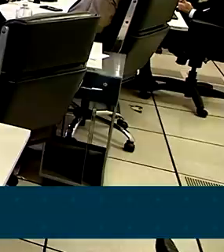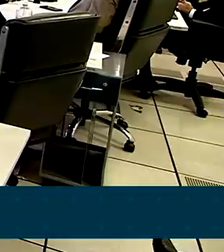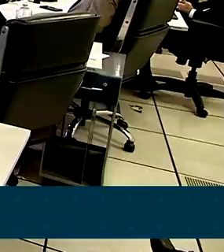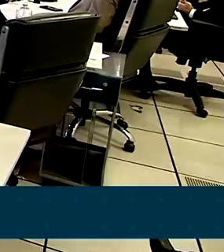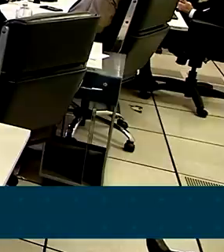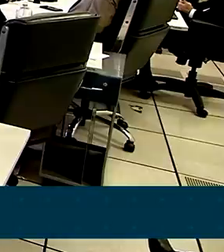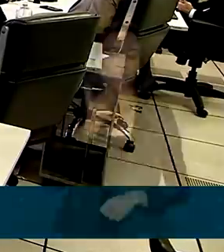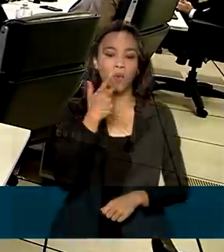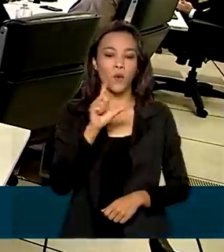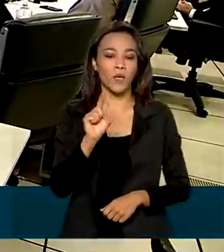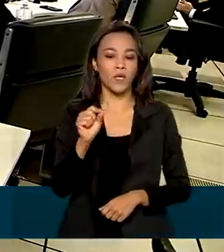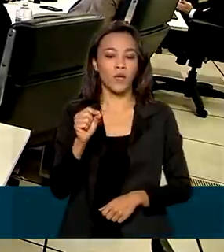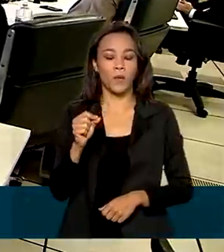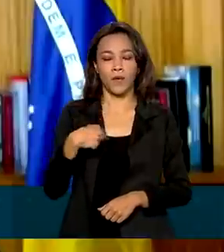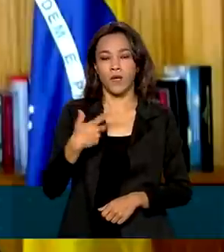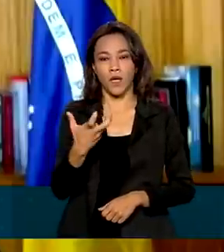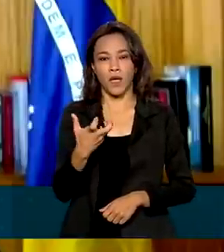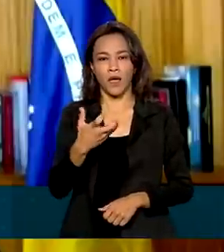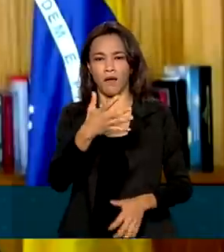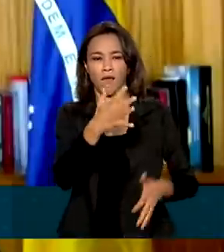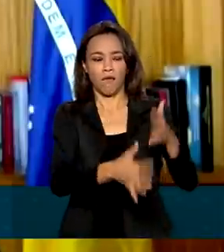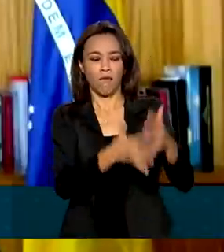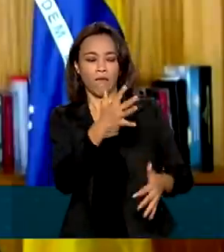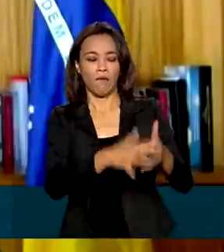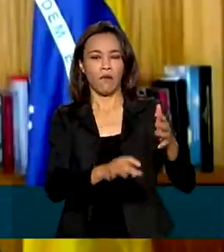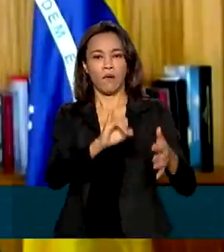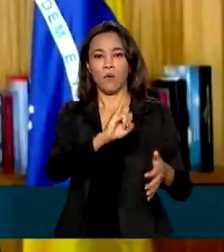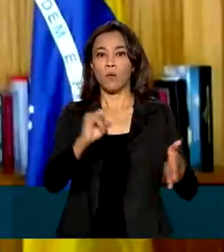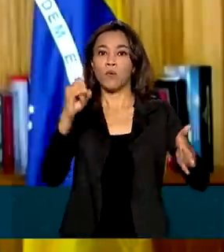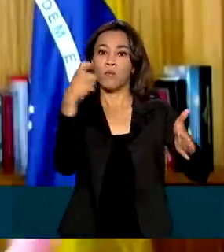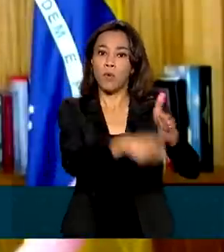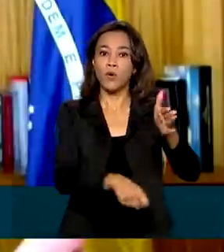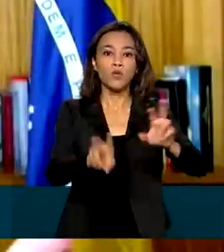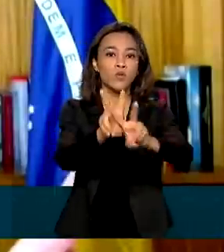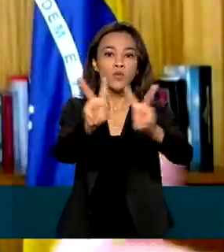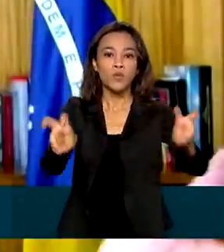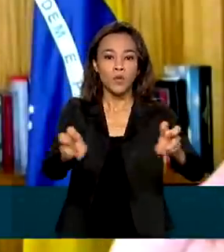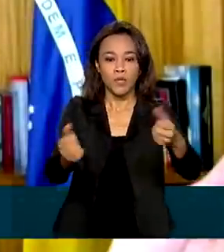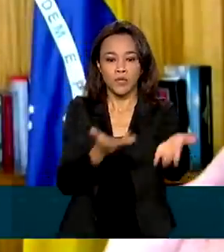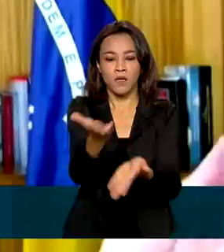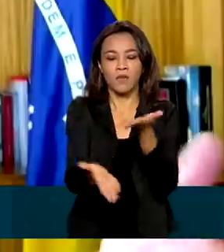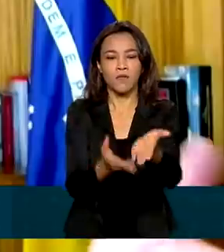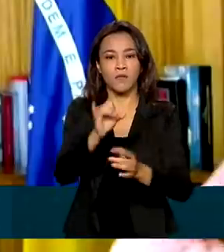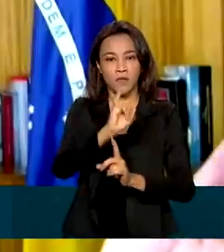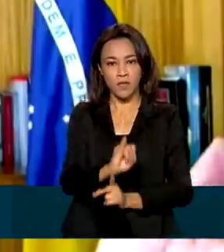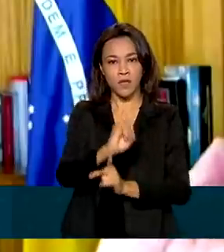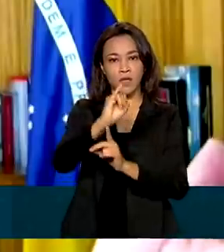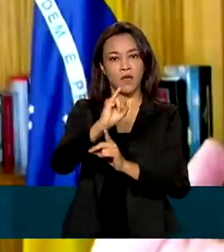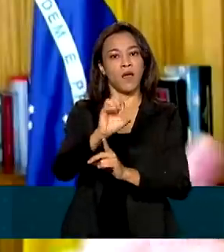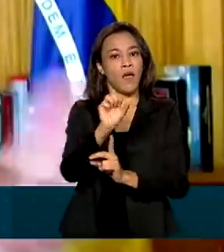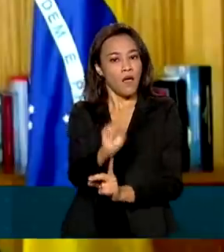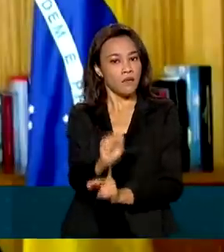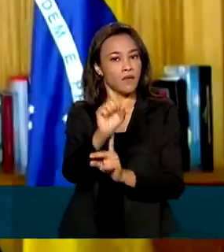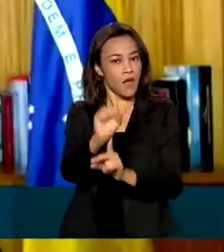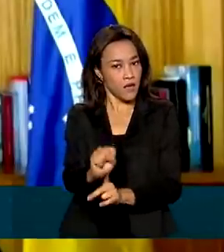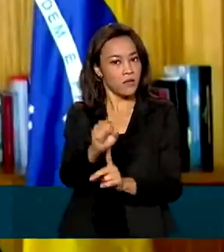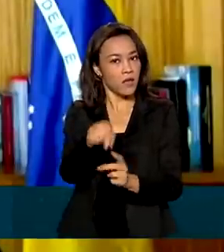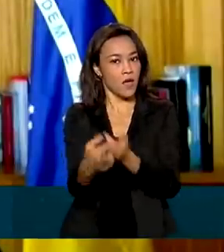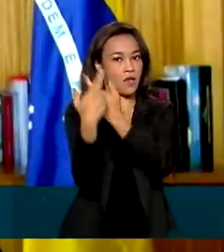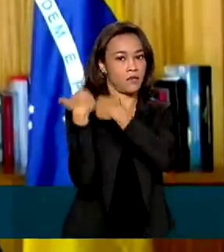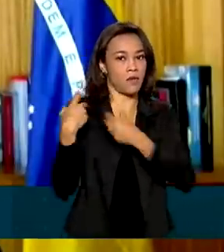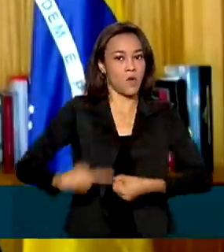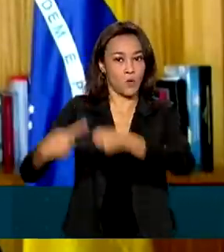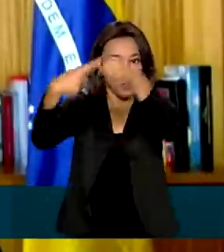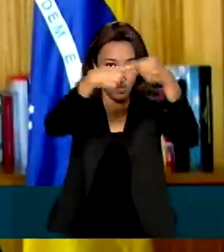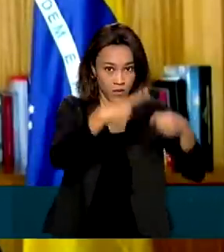não pretende interferir na cobrança do Imposto sobre Serviços, ISS, feita pelos municípios e pelo Distrito